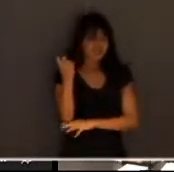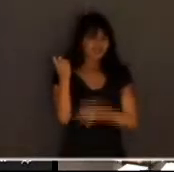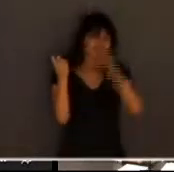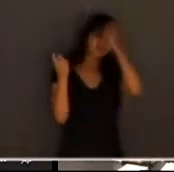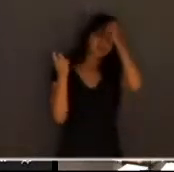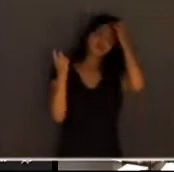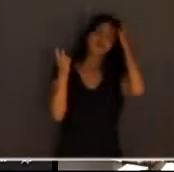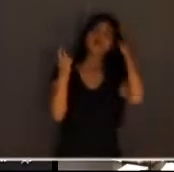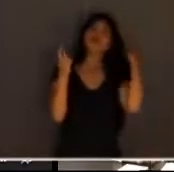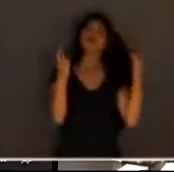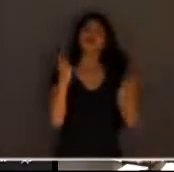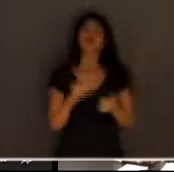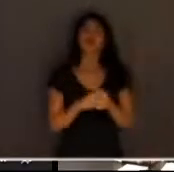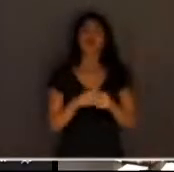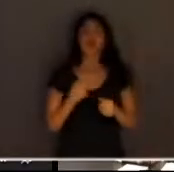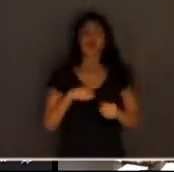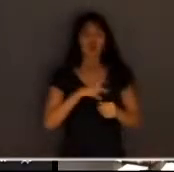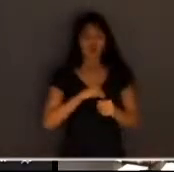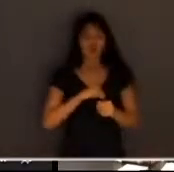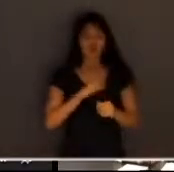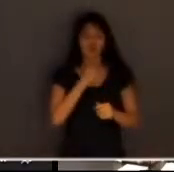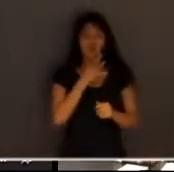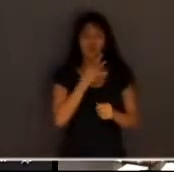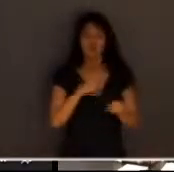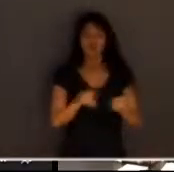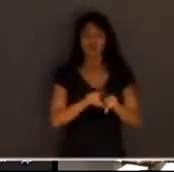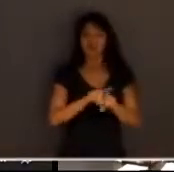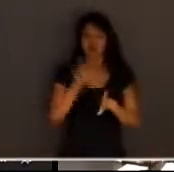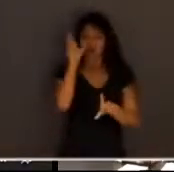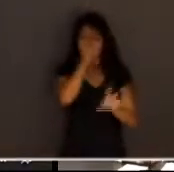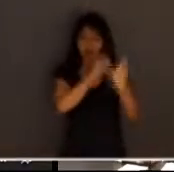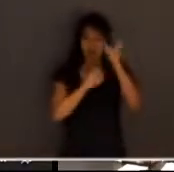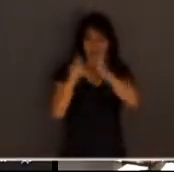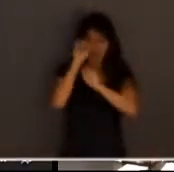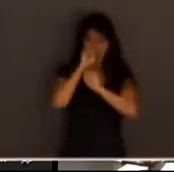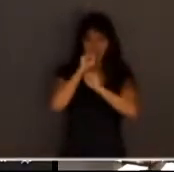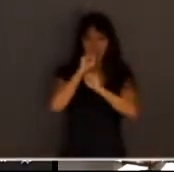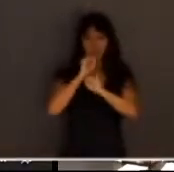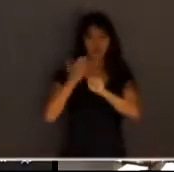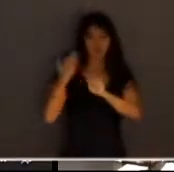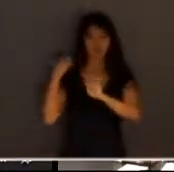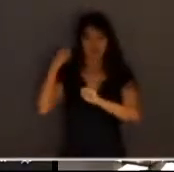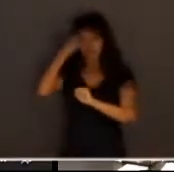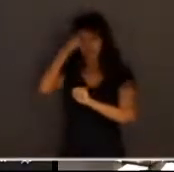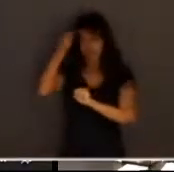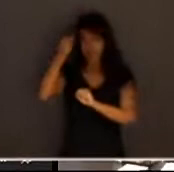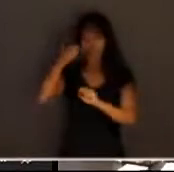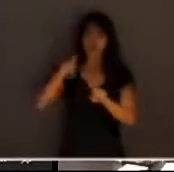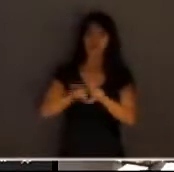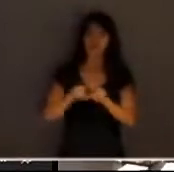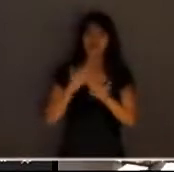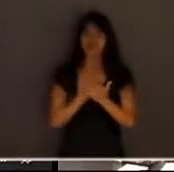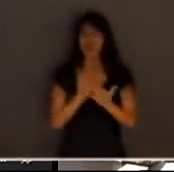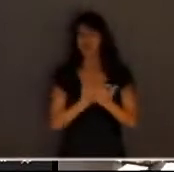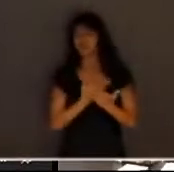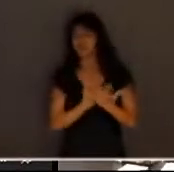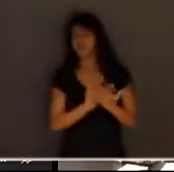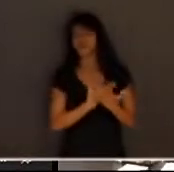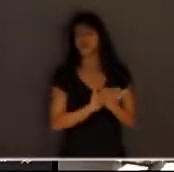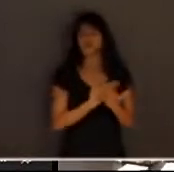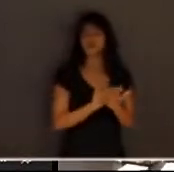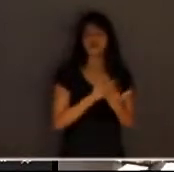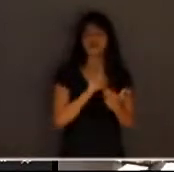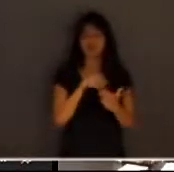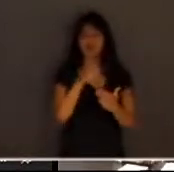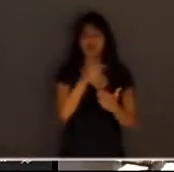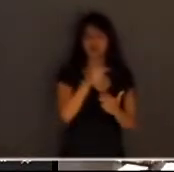nós conhecemos e aprendemos lá nos bancos acadêmicos estudamos bastante para sermos